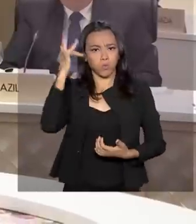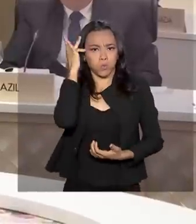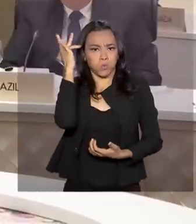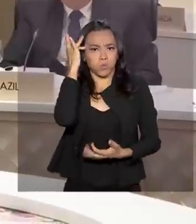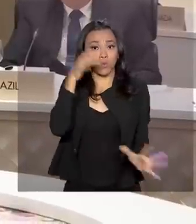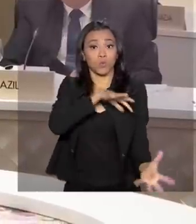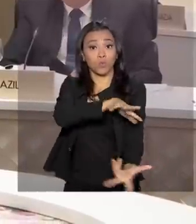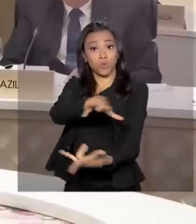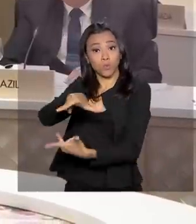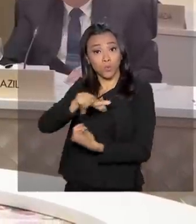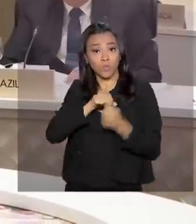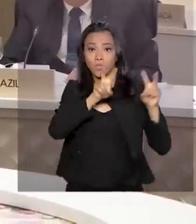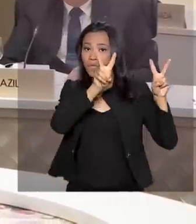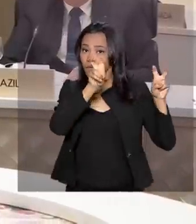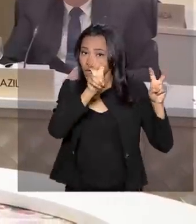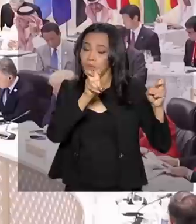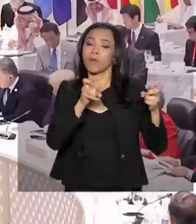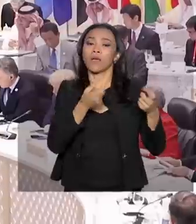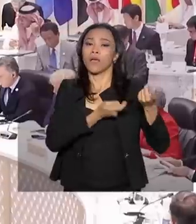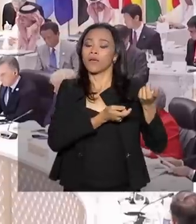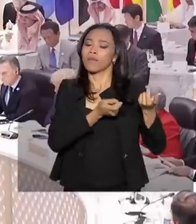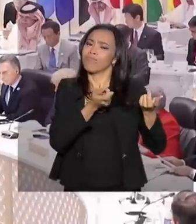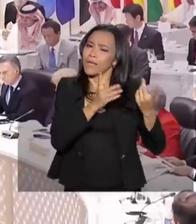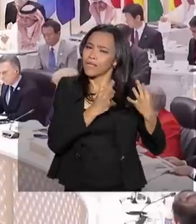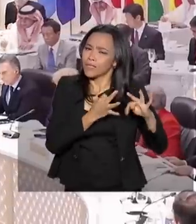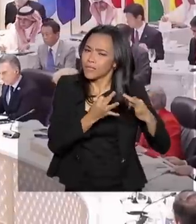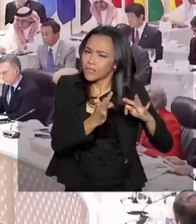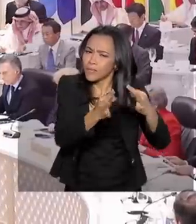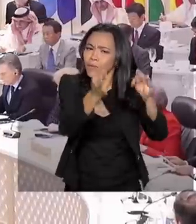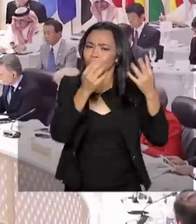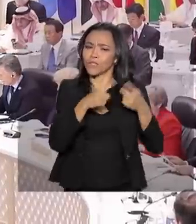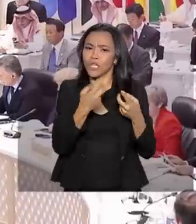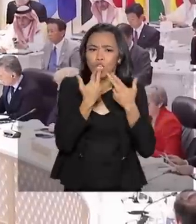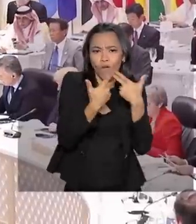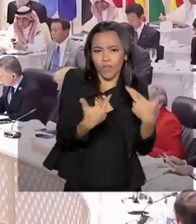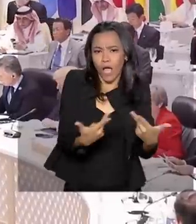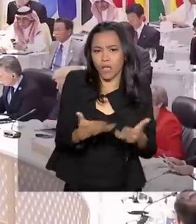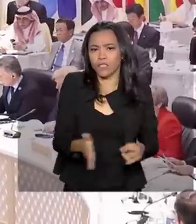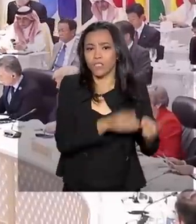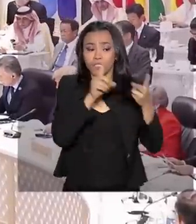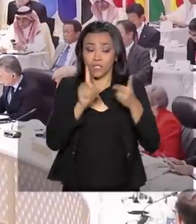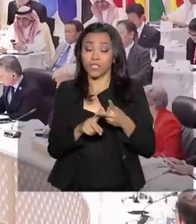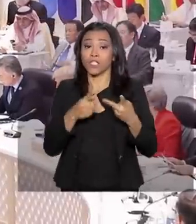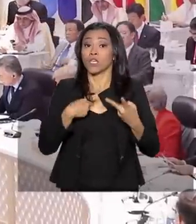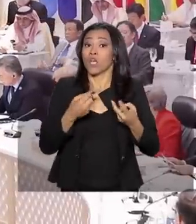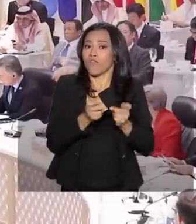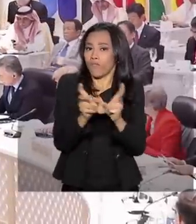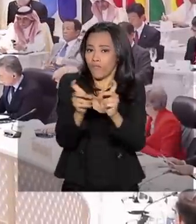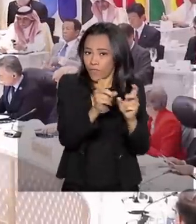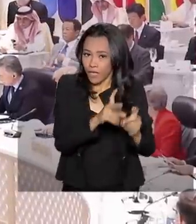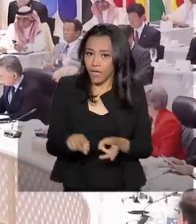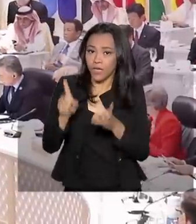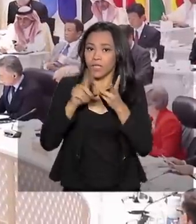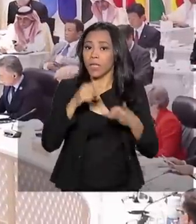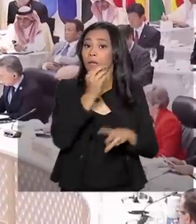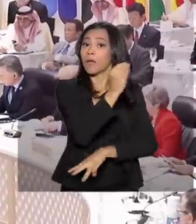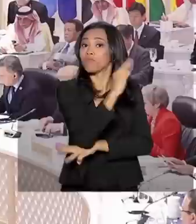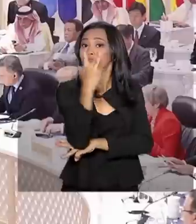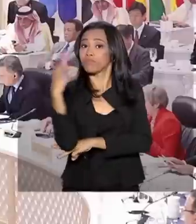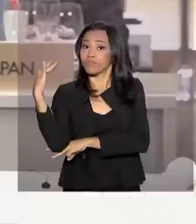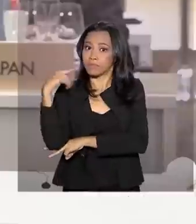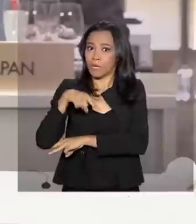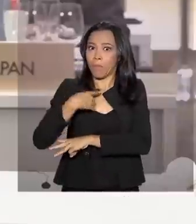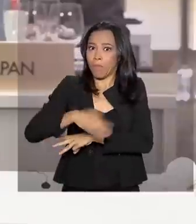economia digital e inovação estão sendo tratados. Comércio e meio ambiente, considerados os mais